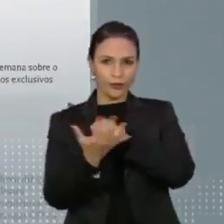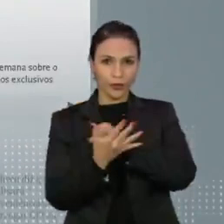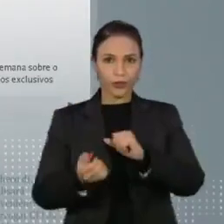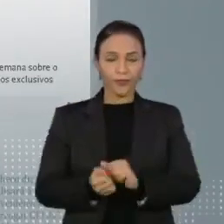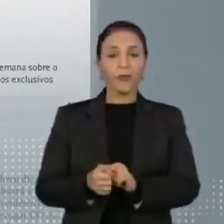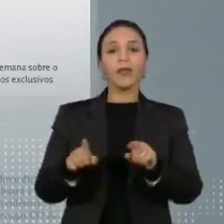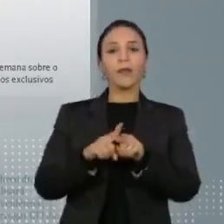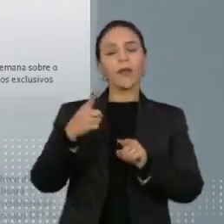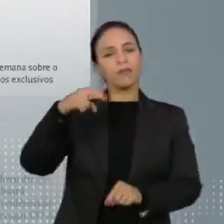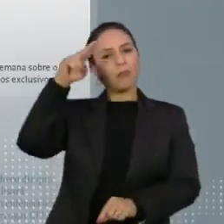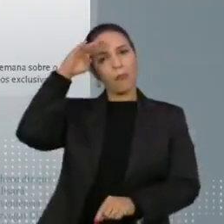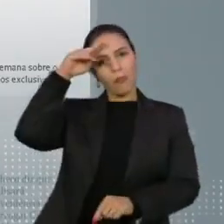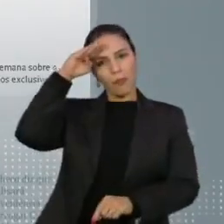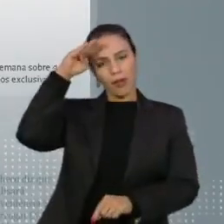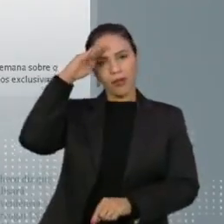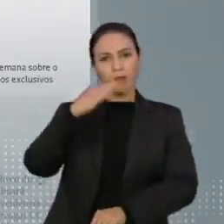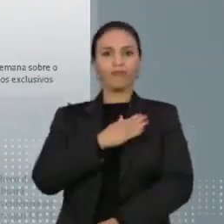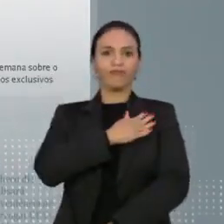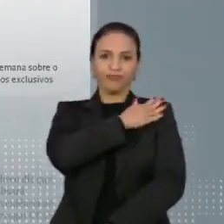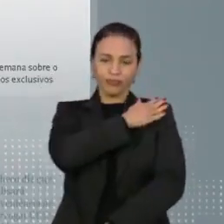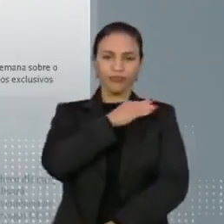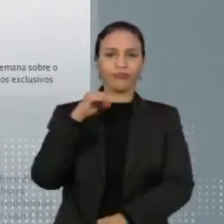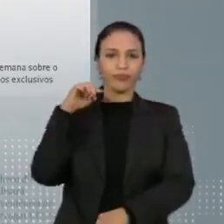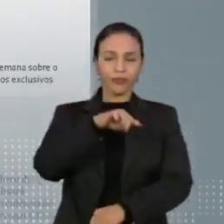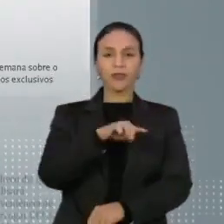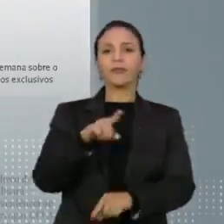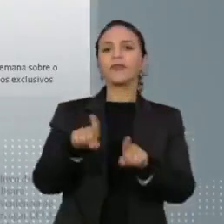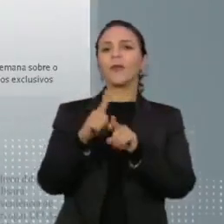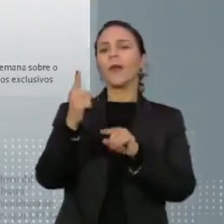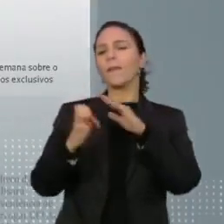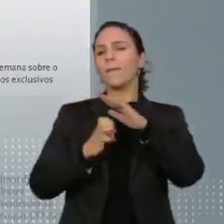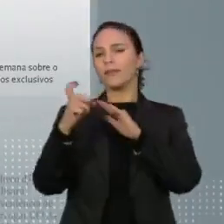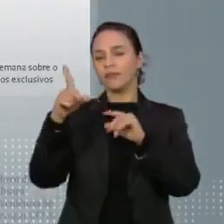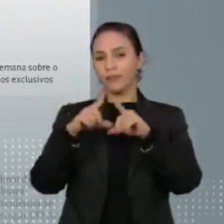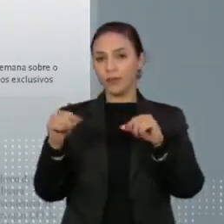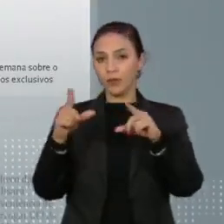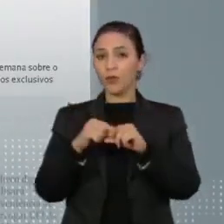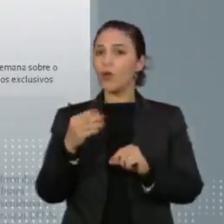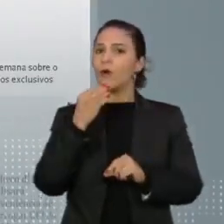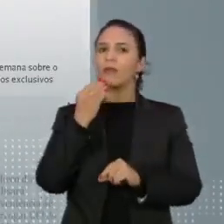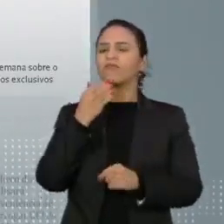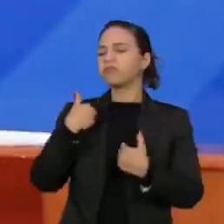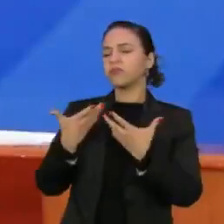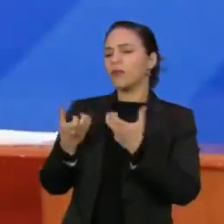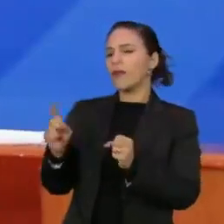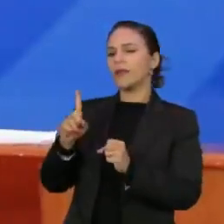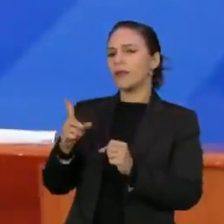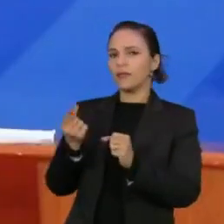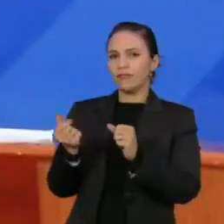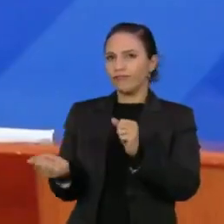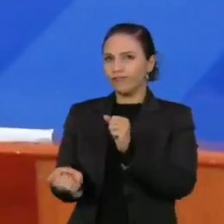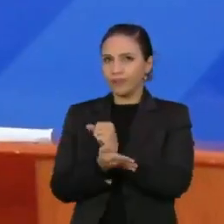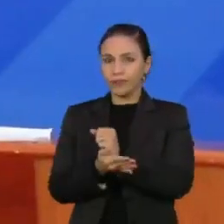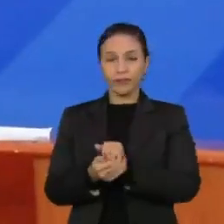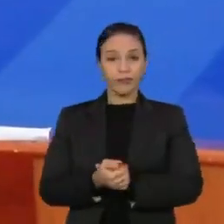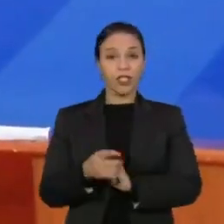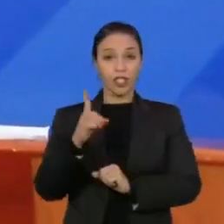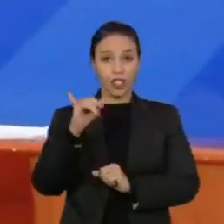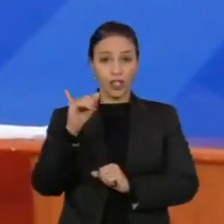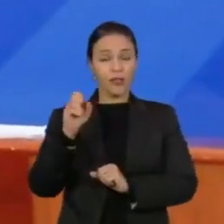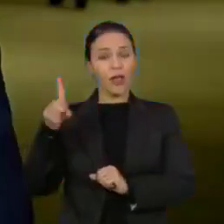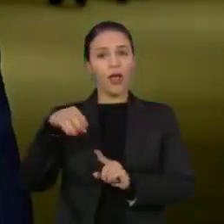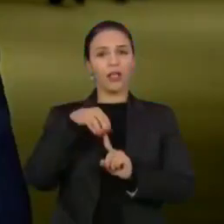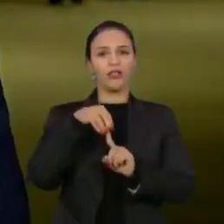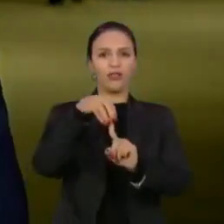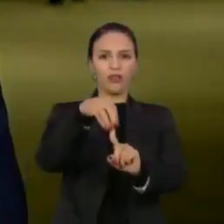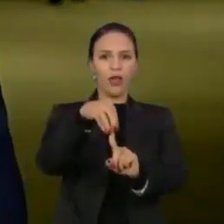um militar do Exército e um empresário de Brasília. Dominguete afirma que recusou o pedido de propina. Dias teria sido indicado para o